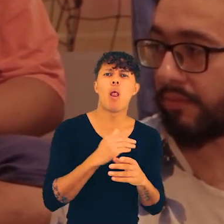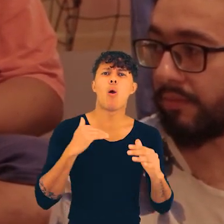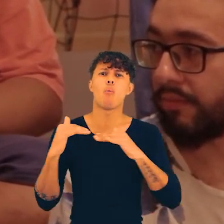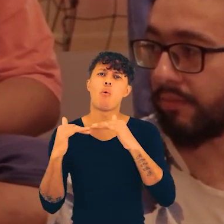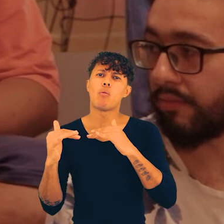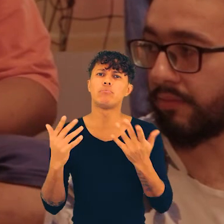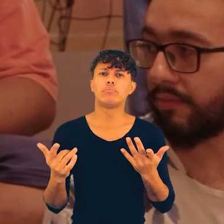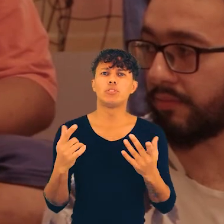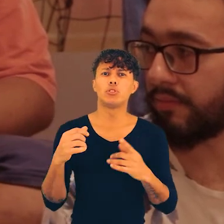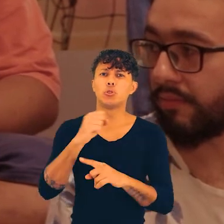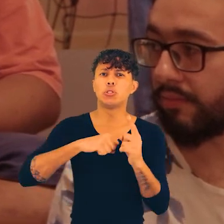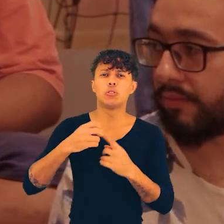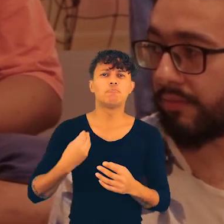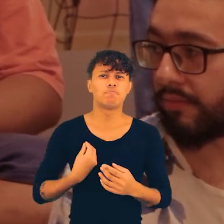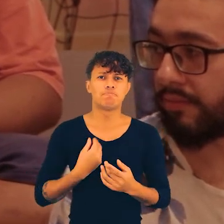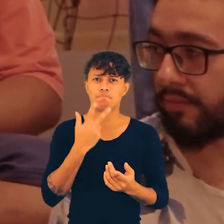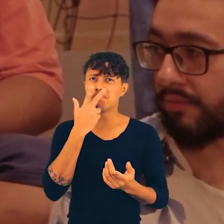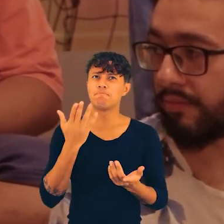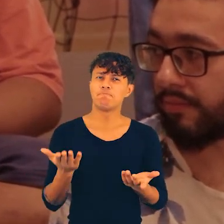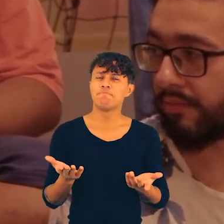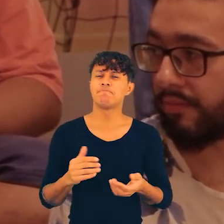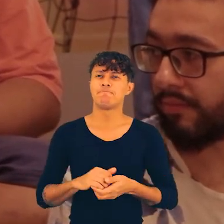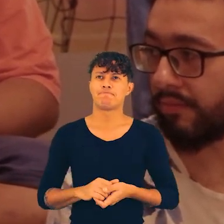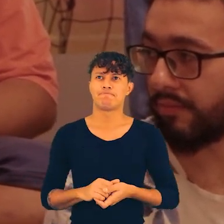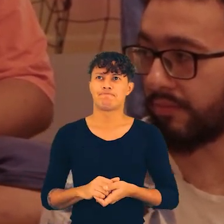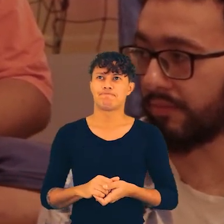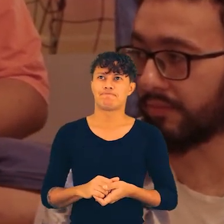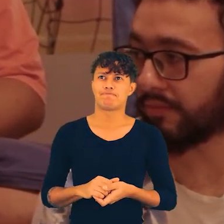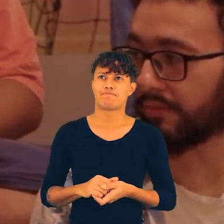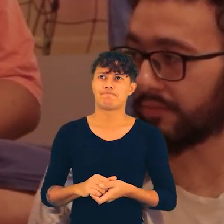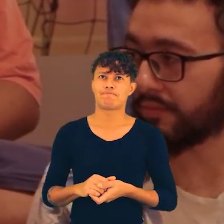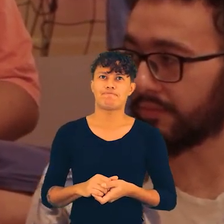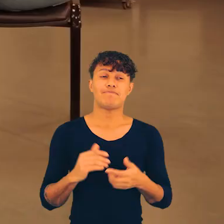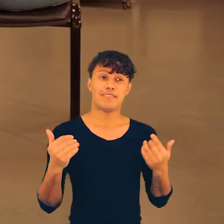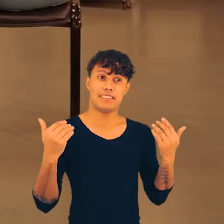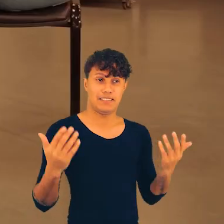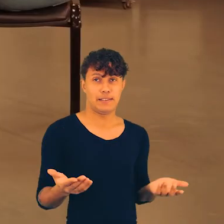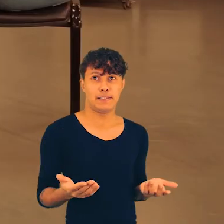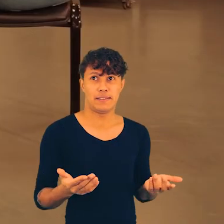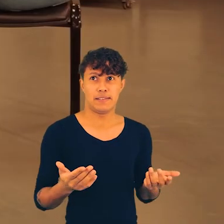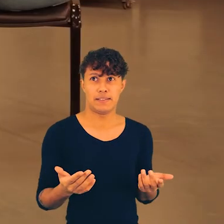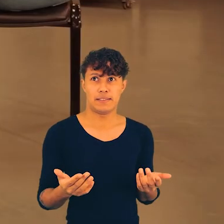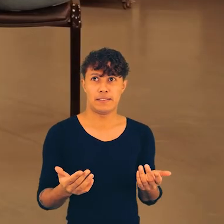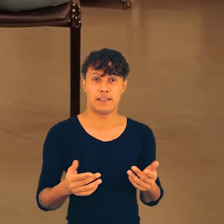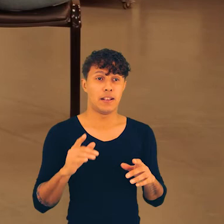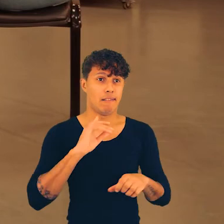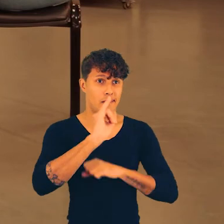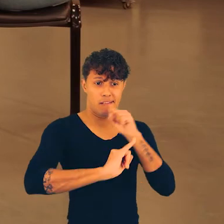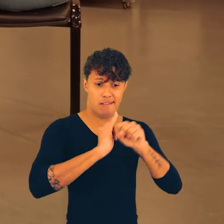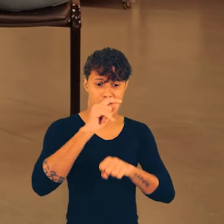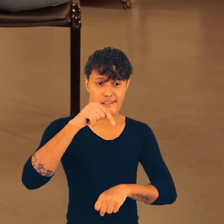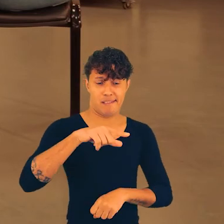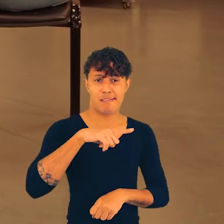caso eles não saibam onde achar o movimento, onde se engajar socialmente, assim, acho que é isso. Você não pode crer.